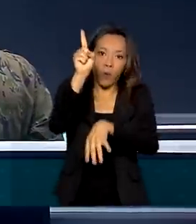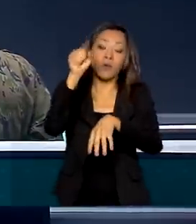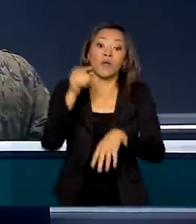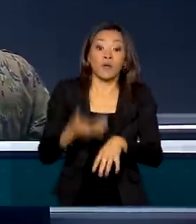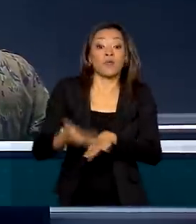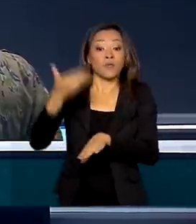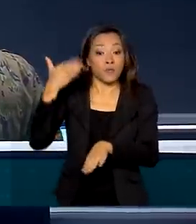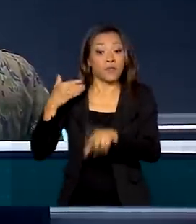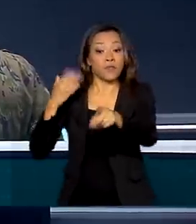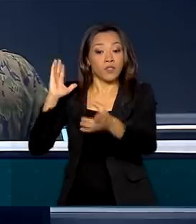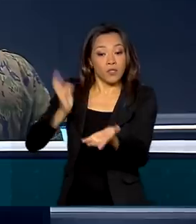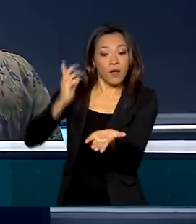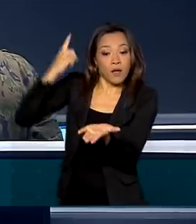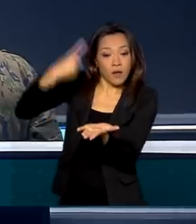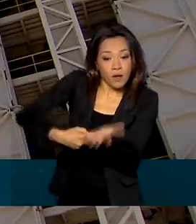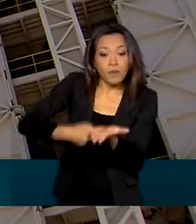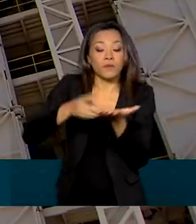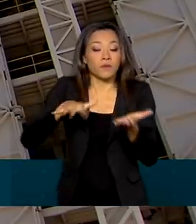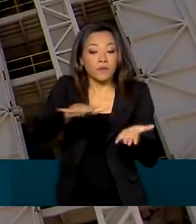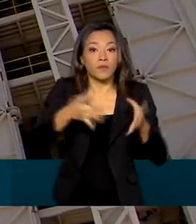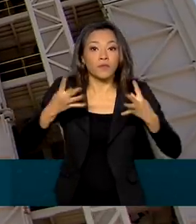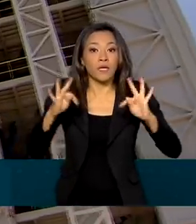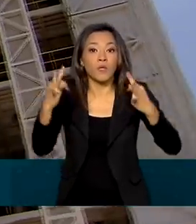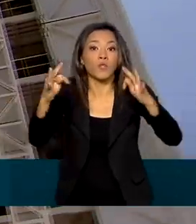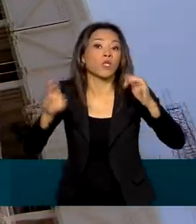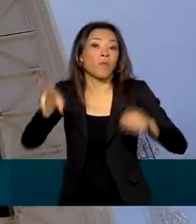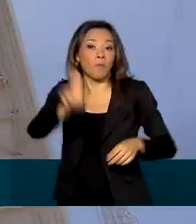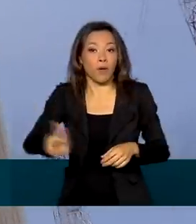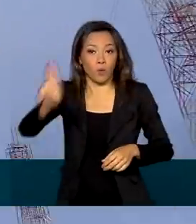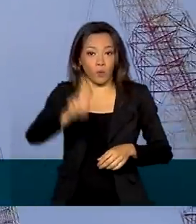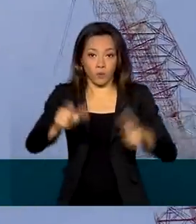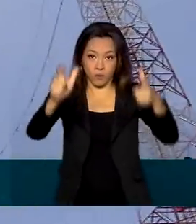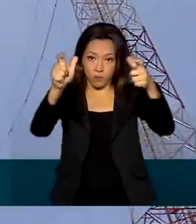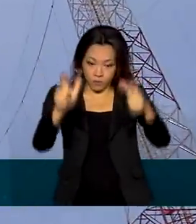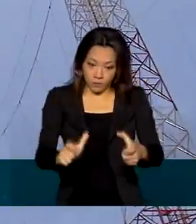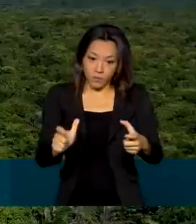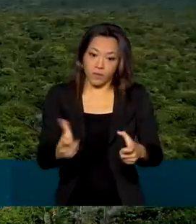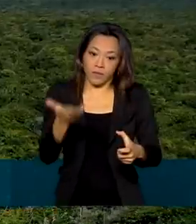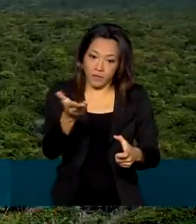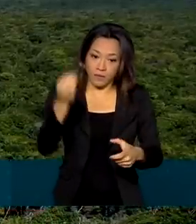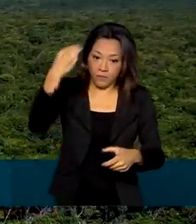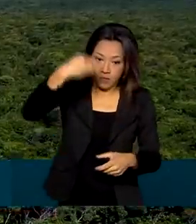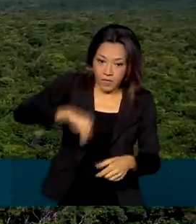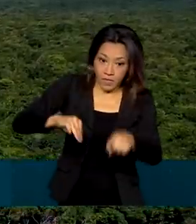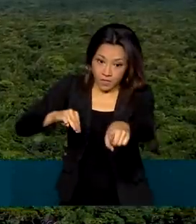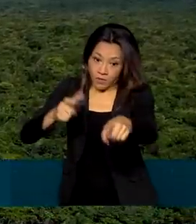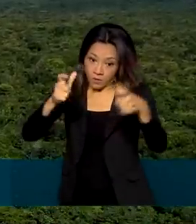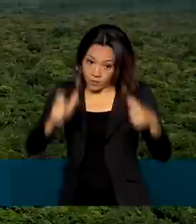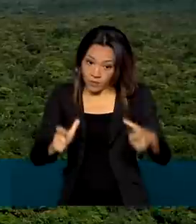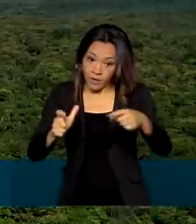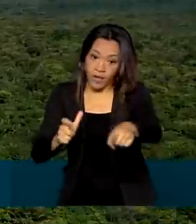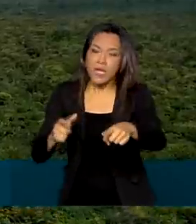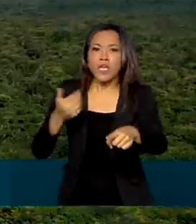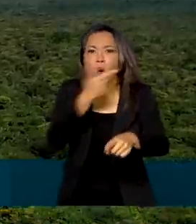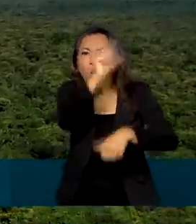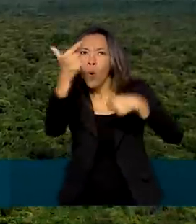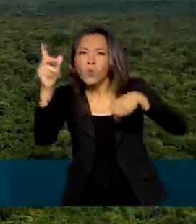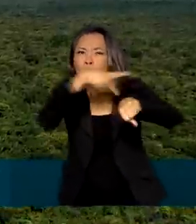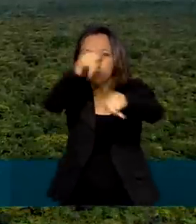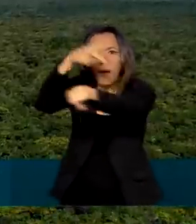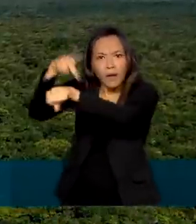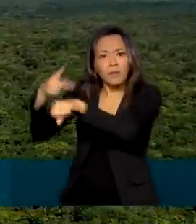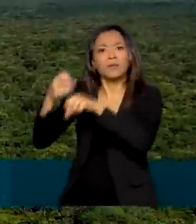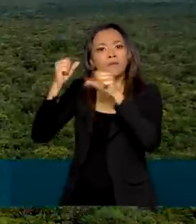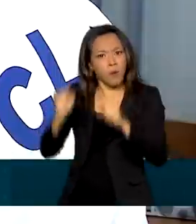acordo de salvaguardas tecnológicas para uso da base espacial de Alcântara. Isso permite que países estrangeiros